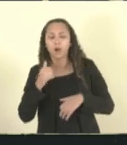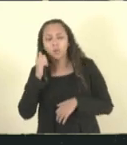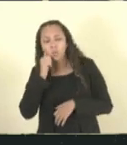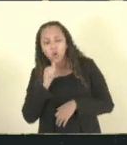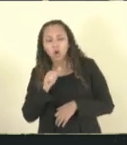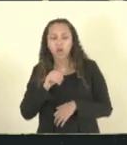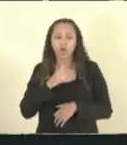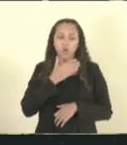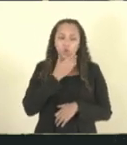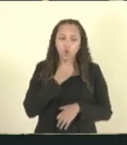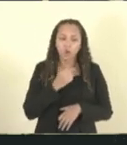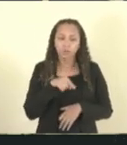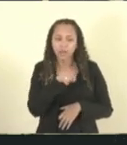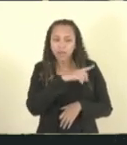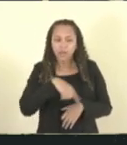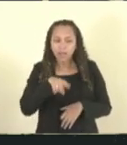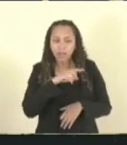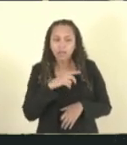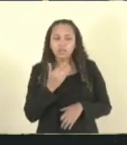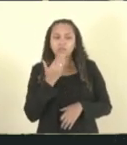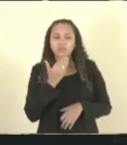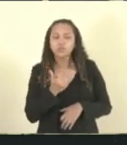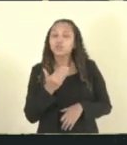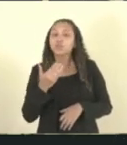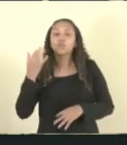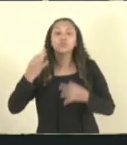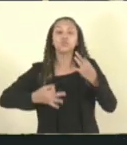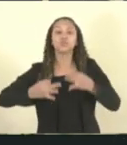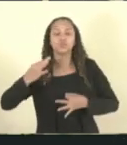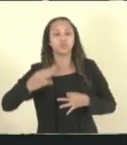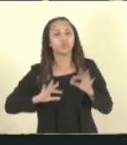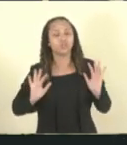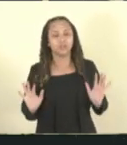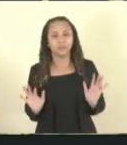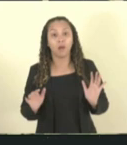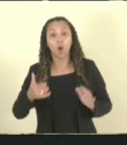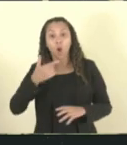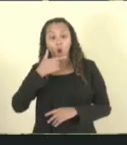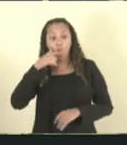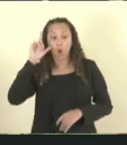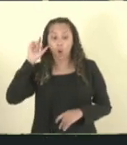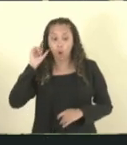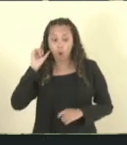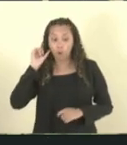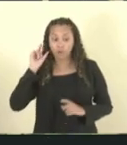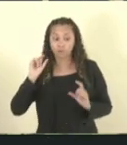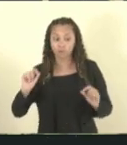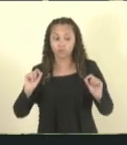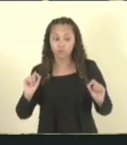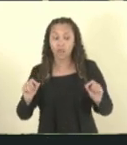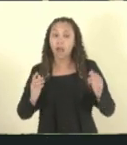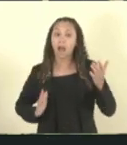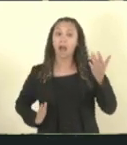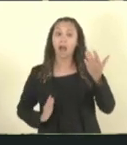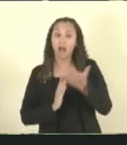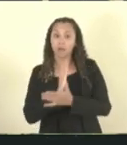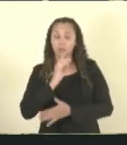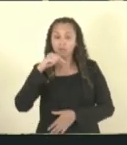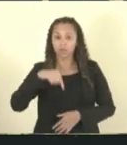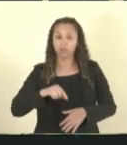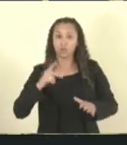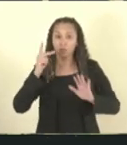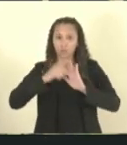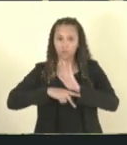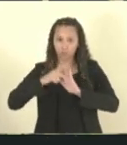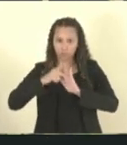reivindicando o que é justo. Ontem mesmo foi aprovado aqui um projeto